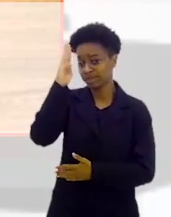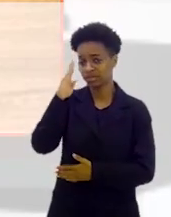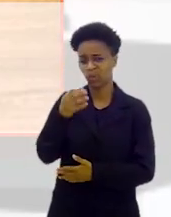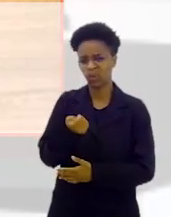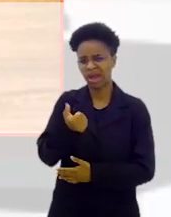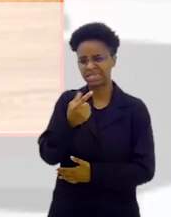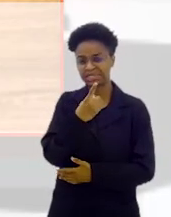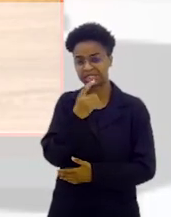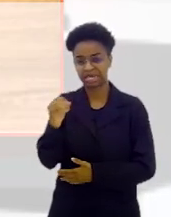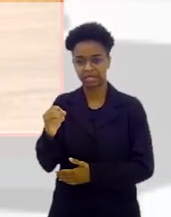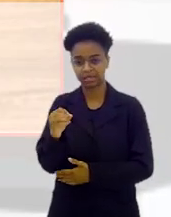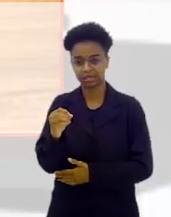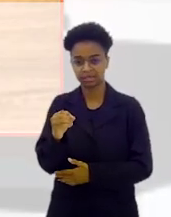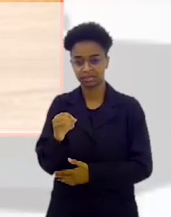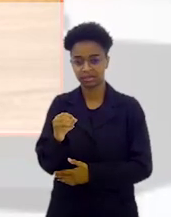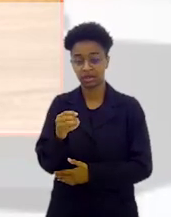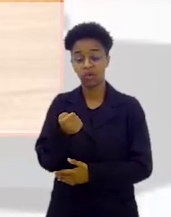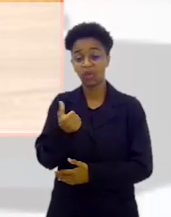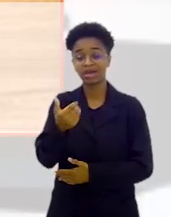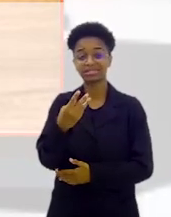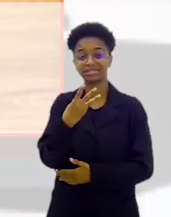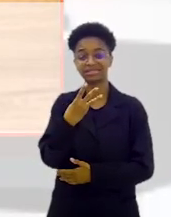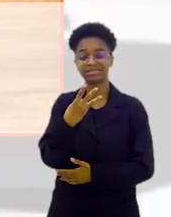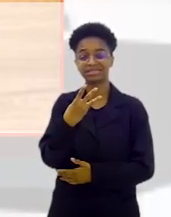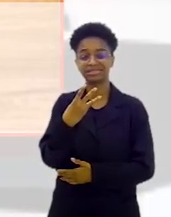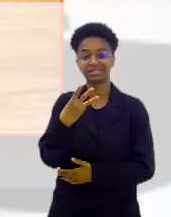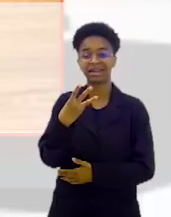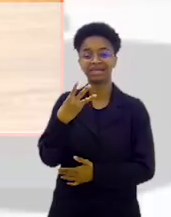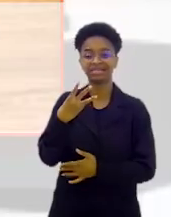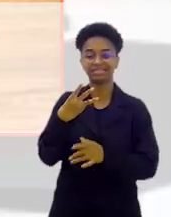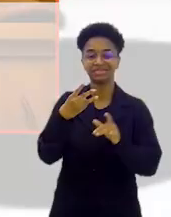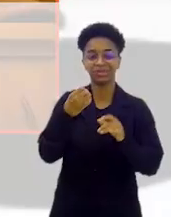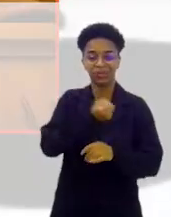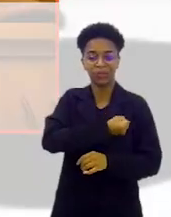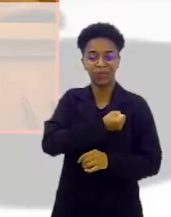dentre essa quase centena, Você está quase no terceiro dígito, né?